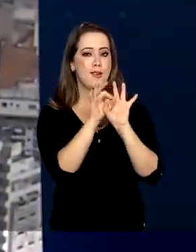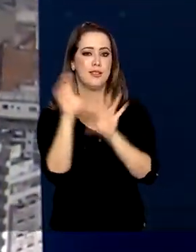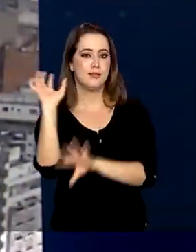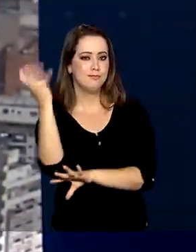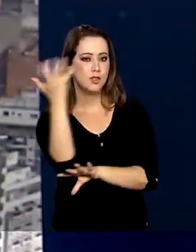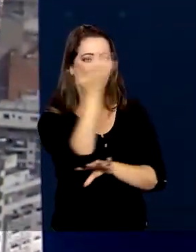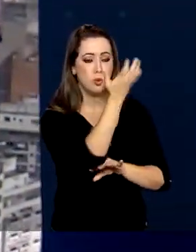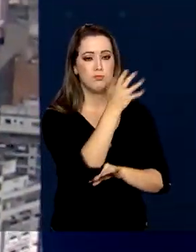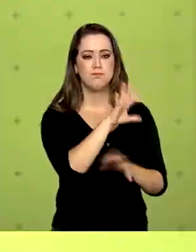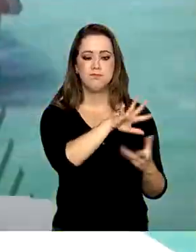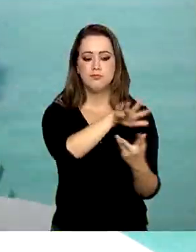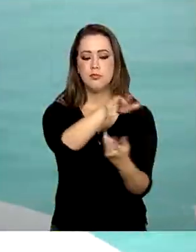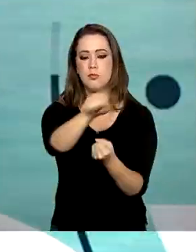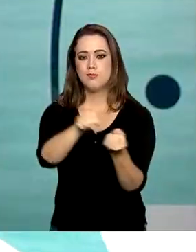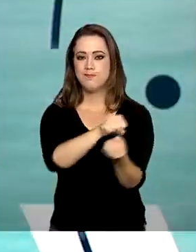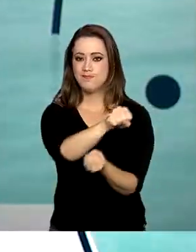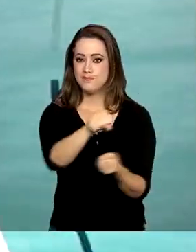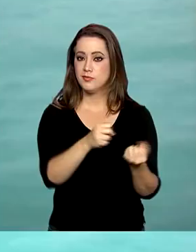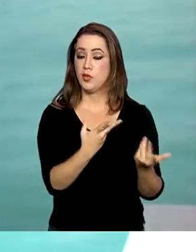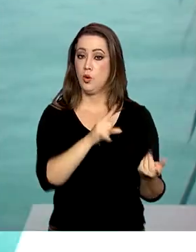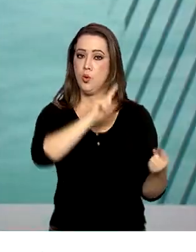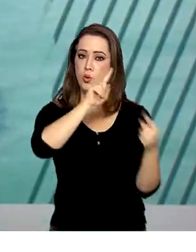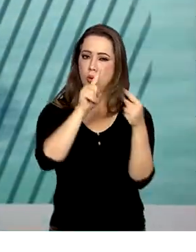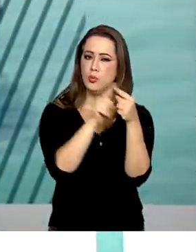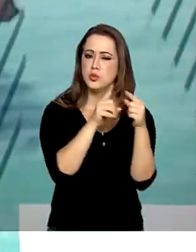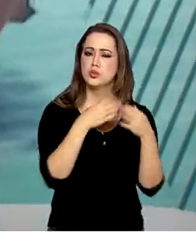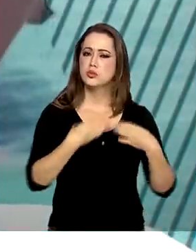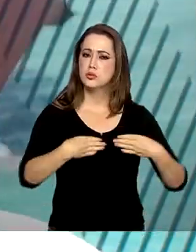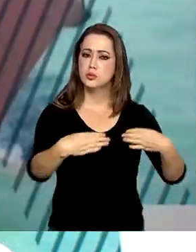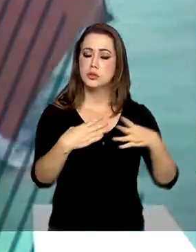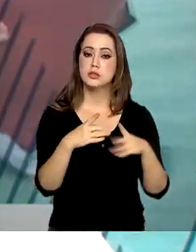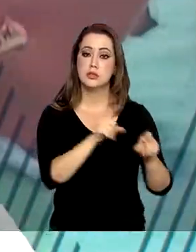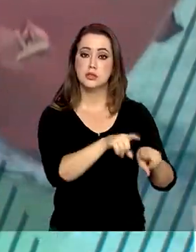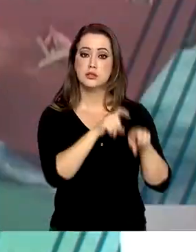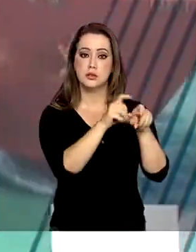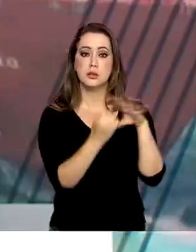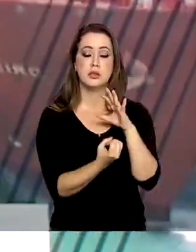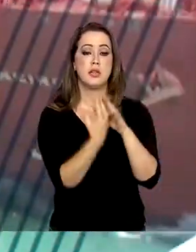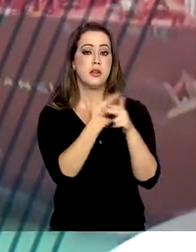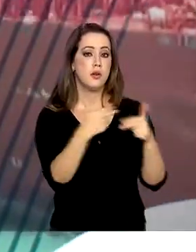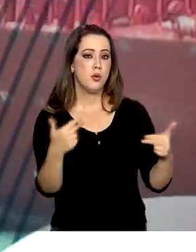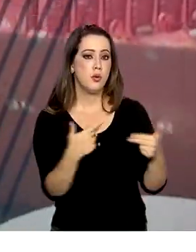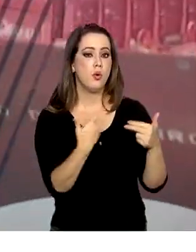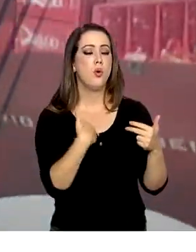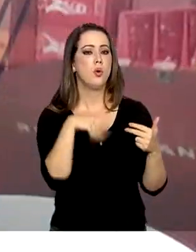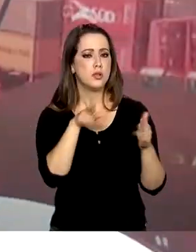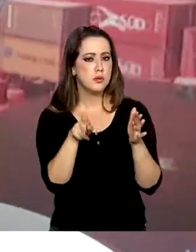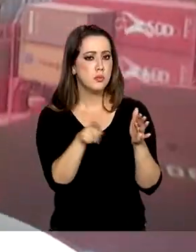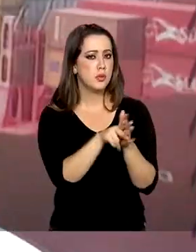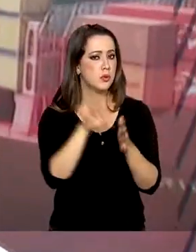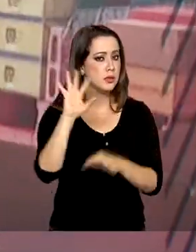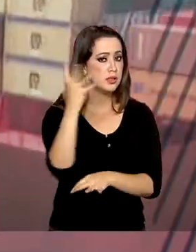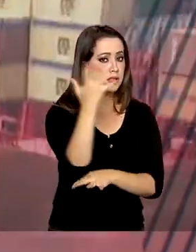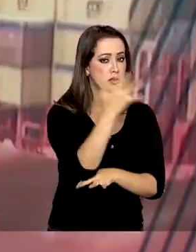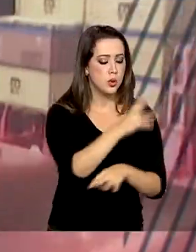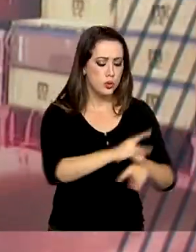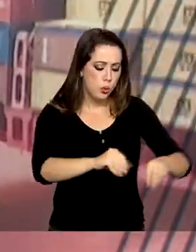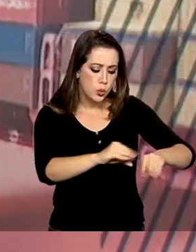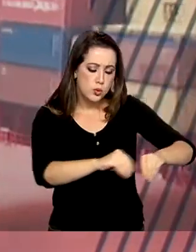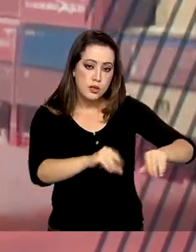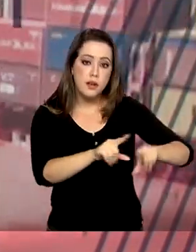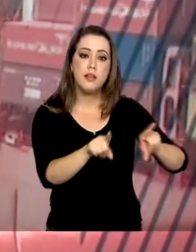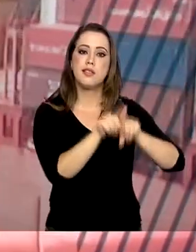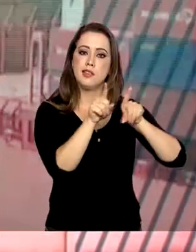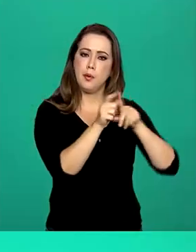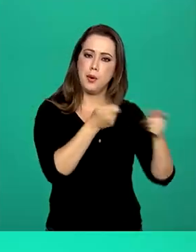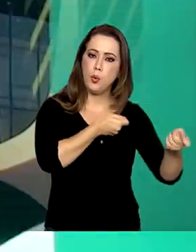sustentável. A ideia, de acordo com o Ministério da Agricultura, é criar produtos de base biológica para a nutrição do solo